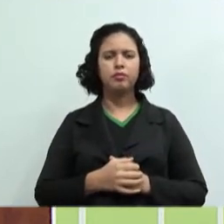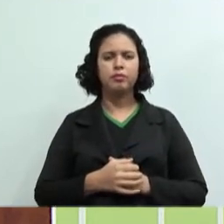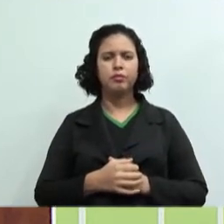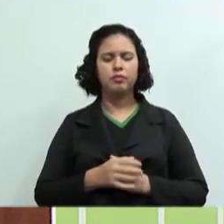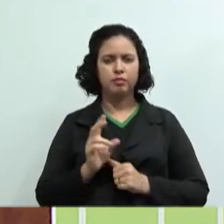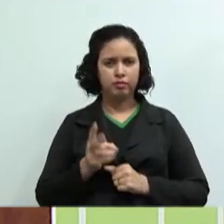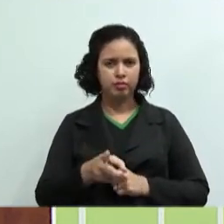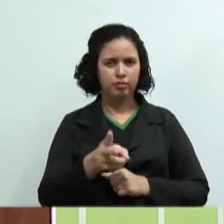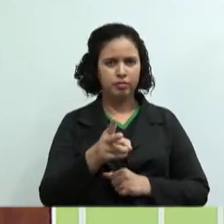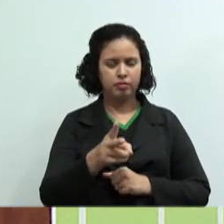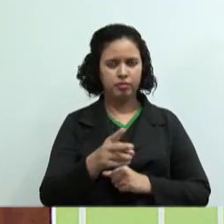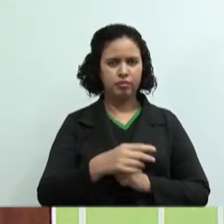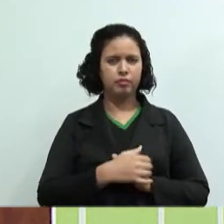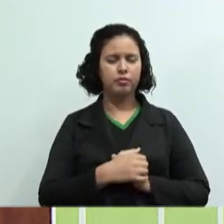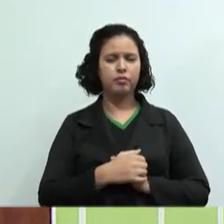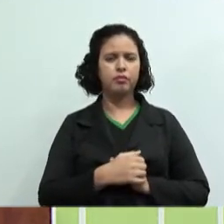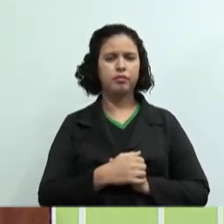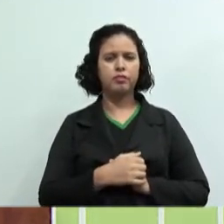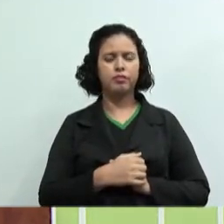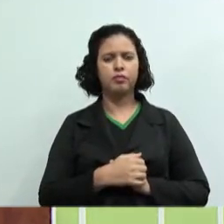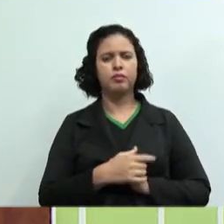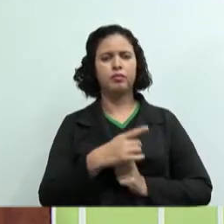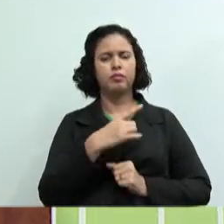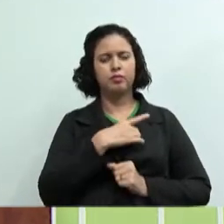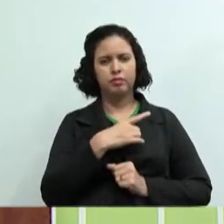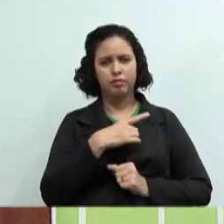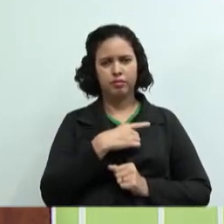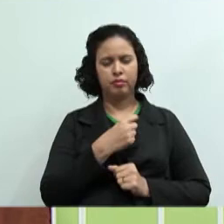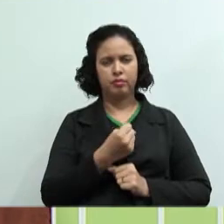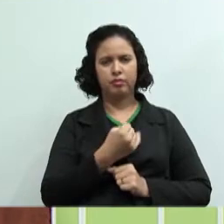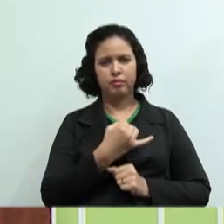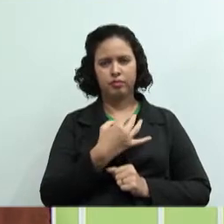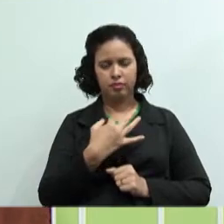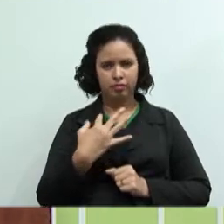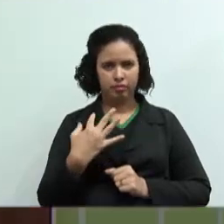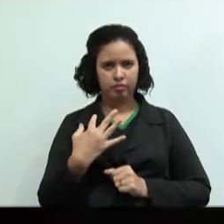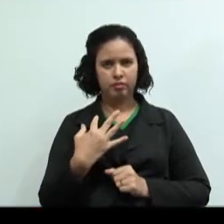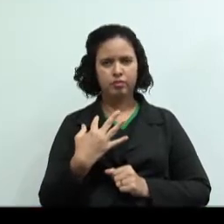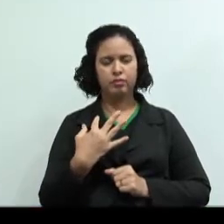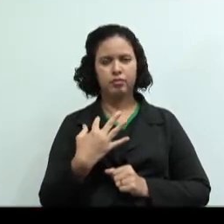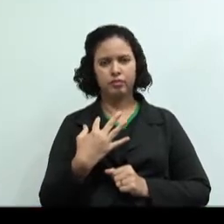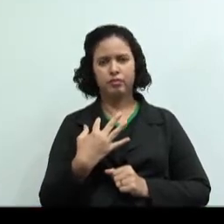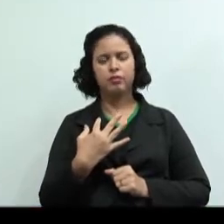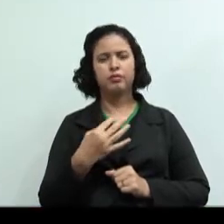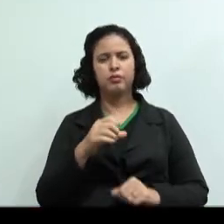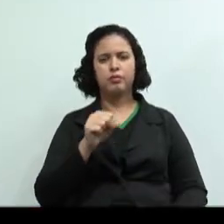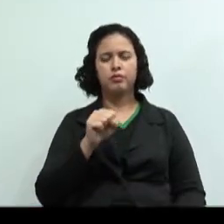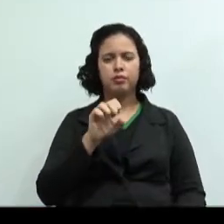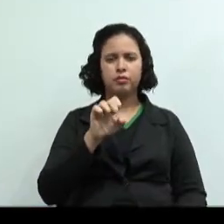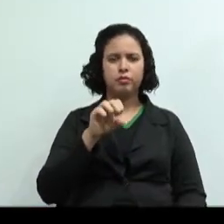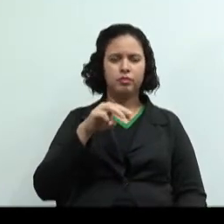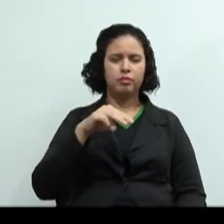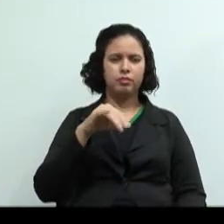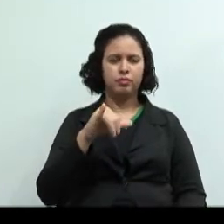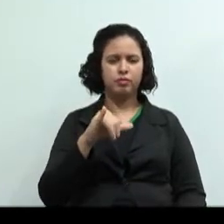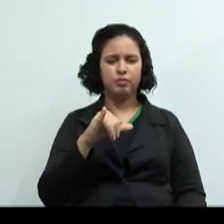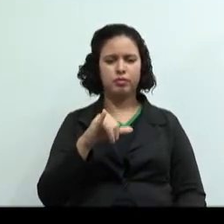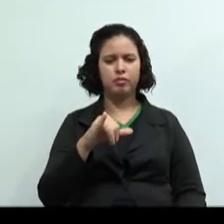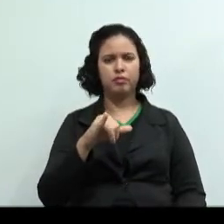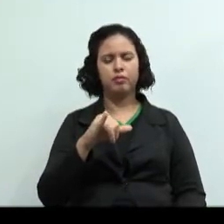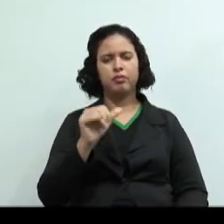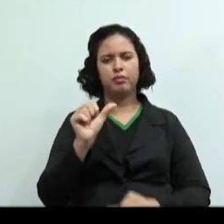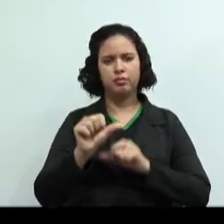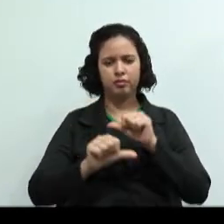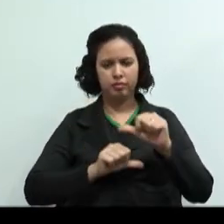Continuando aqui, então, nós temos os custos e os dispêndios semivariáveis. São custos que